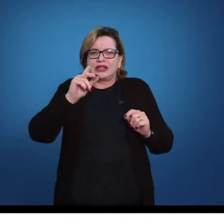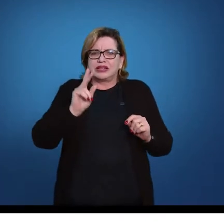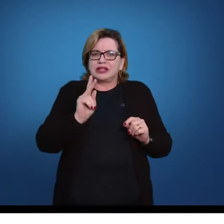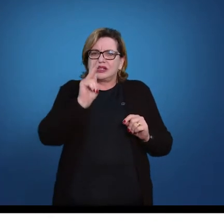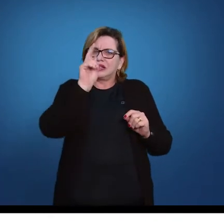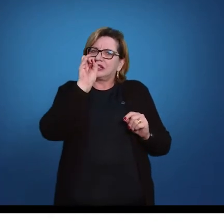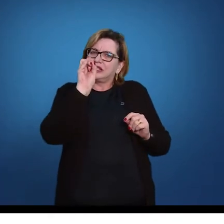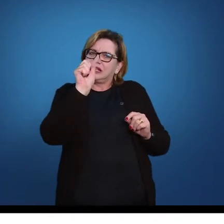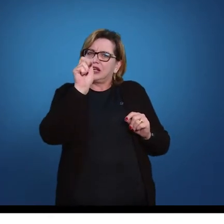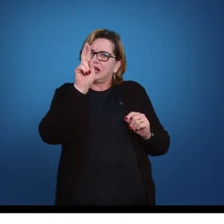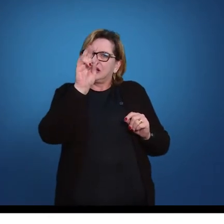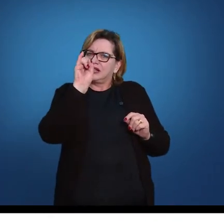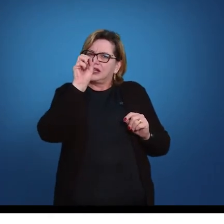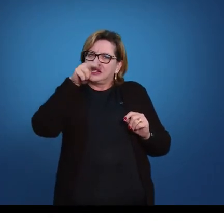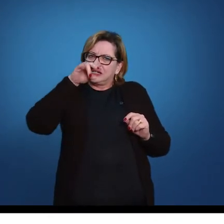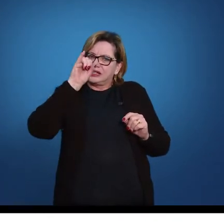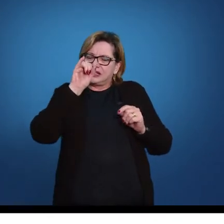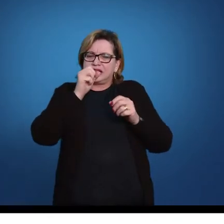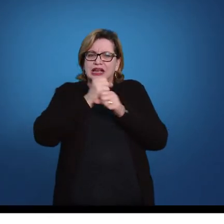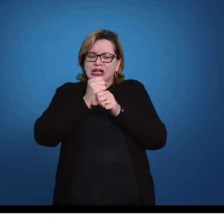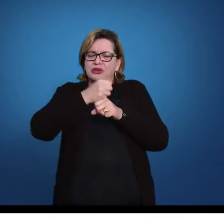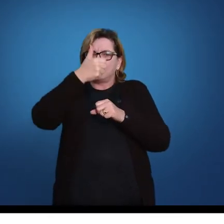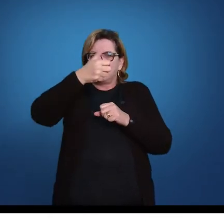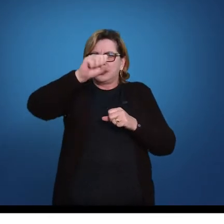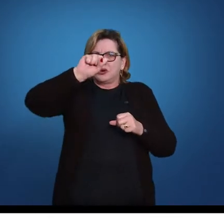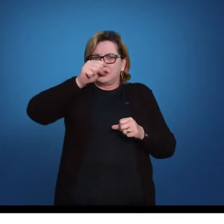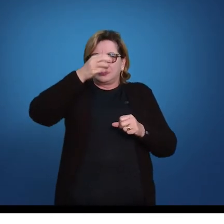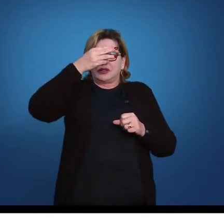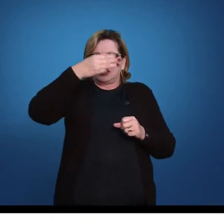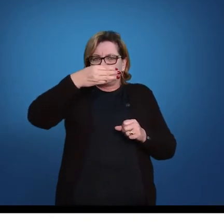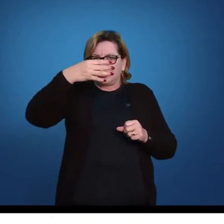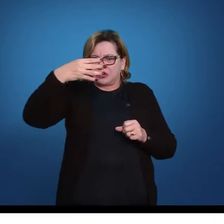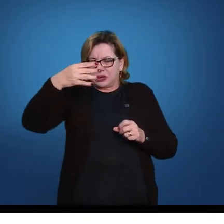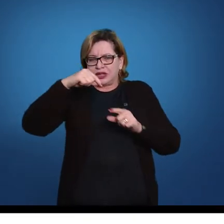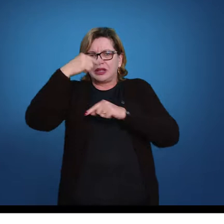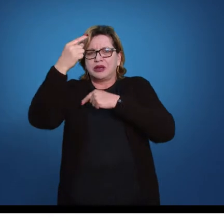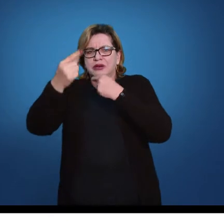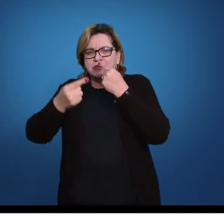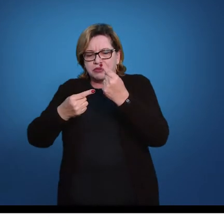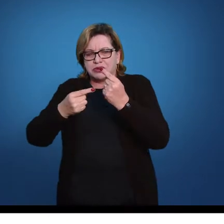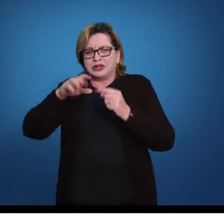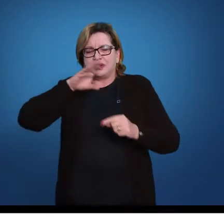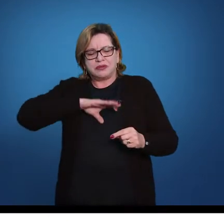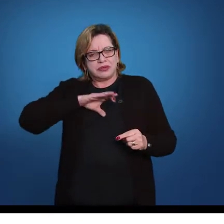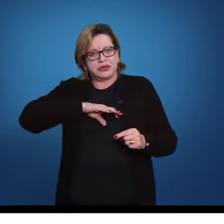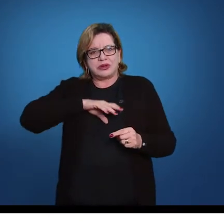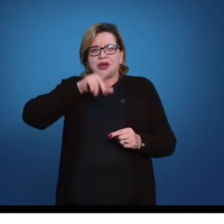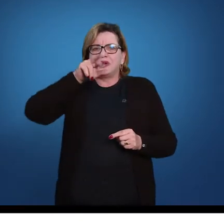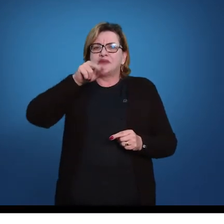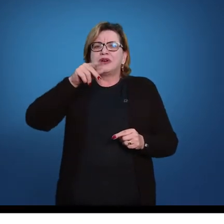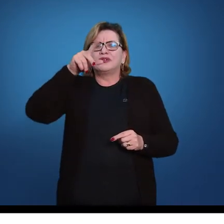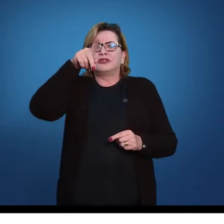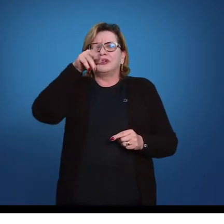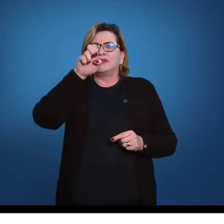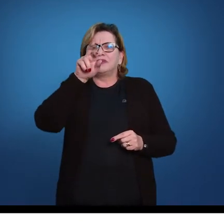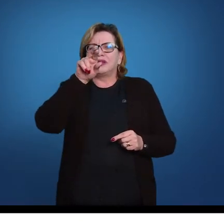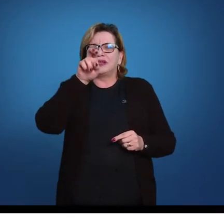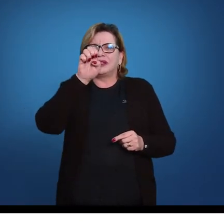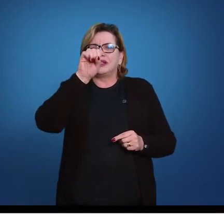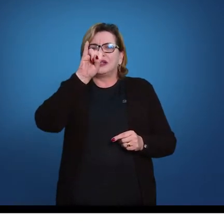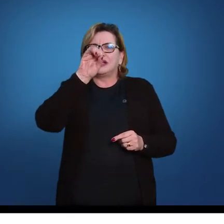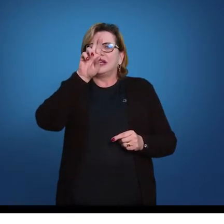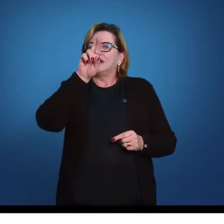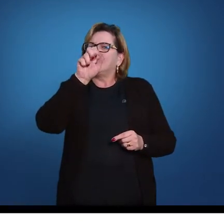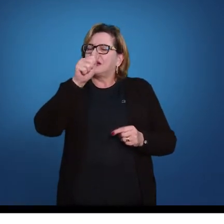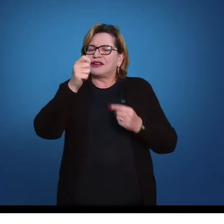Chiarini, em 1834, os irmãos Pereira, de Portugal, os Temperani, em 1863,